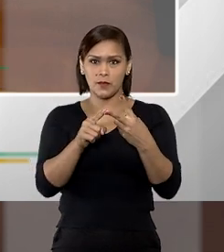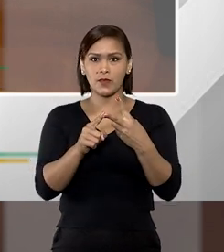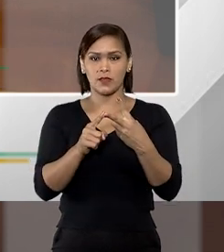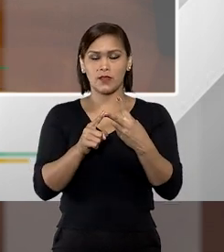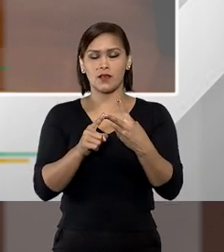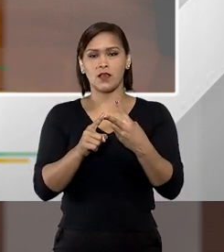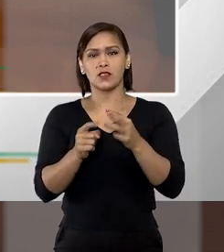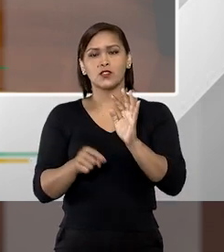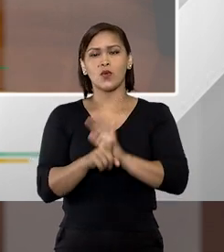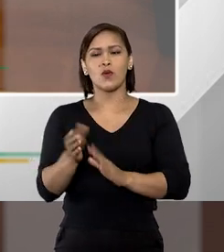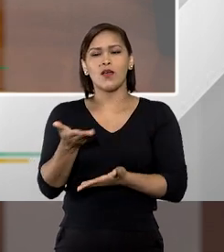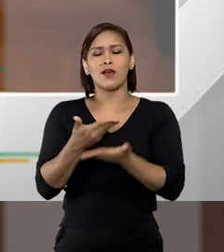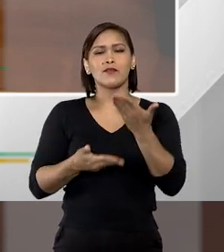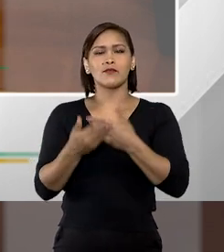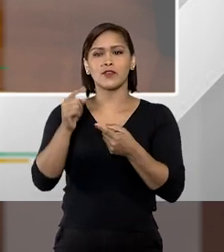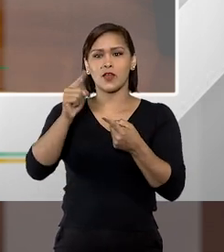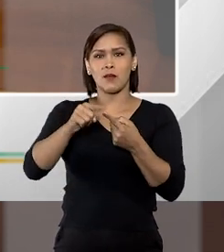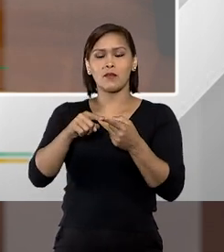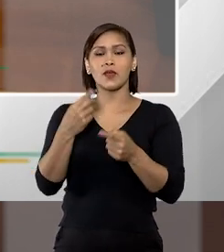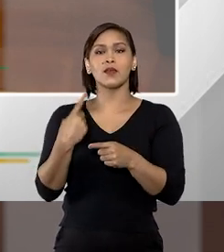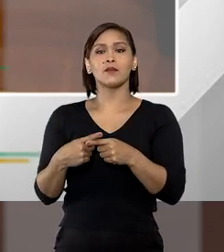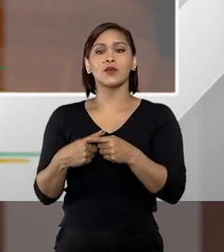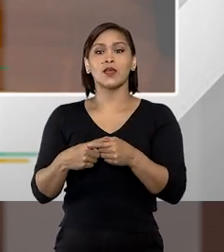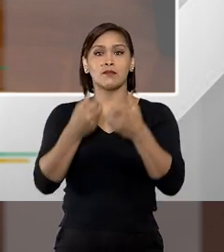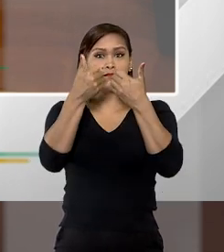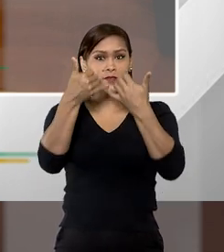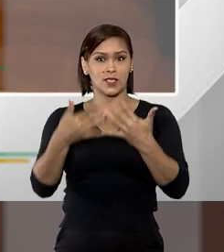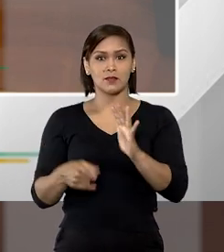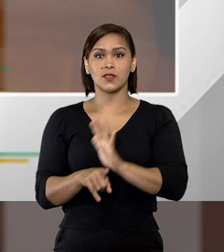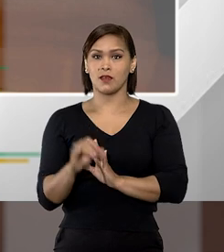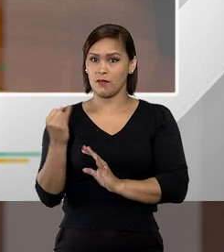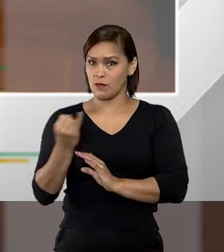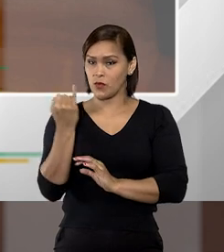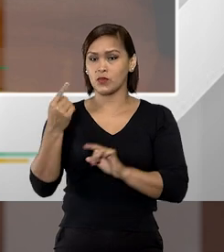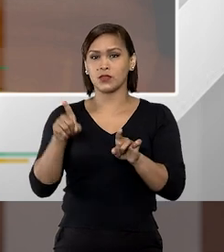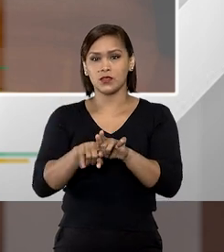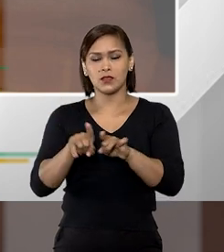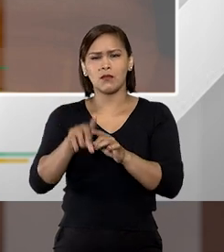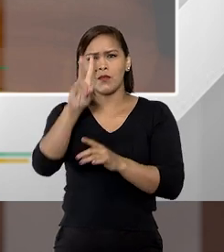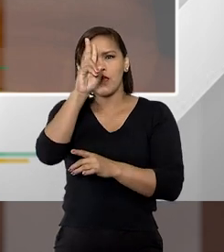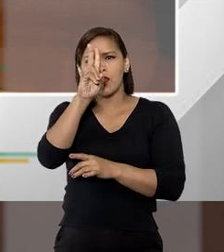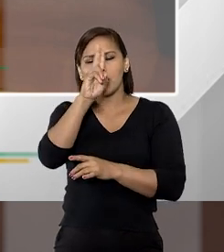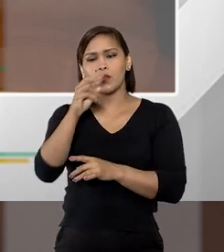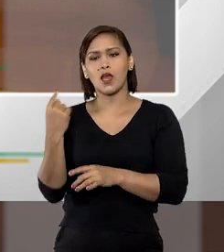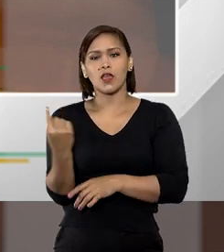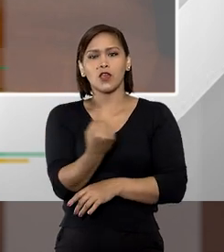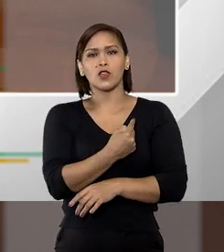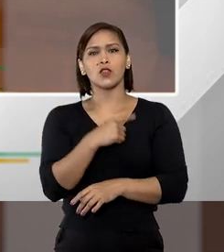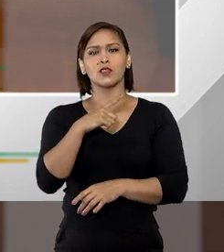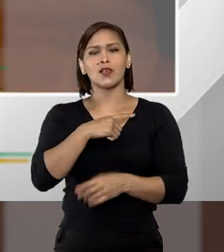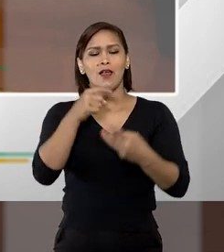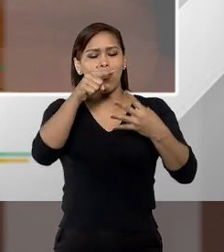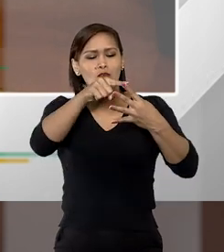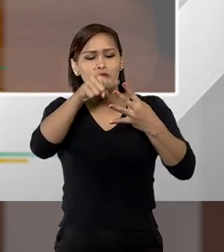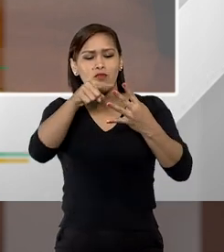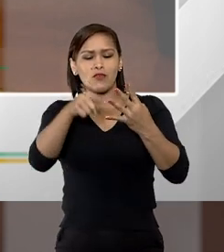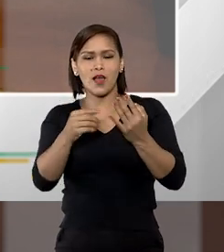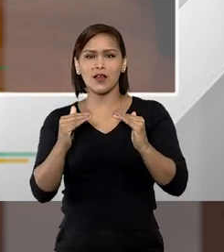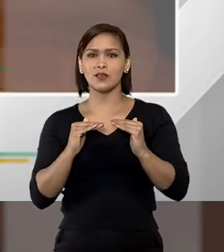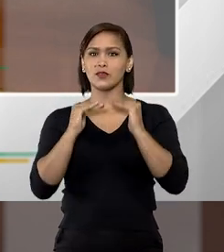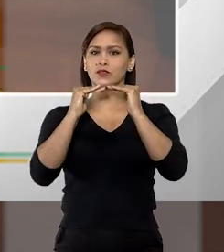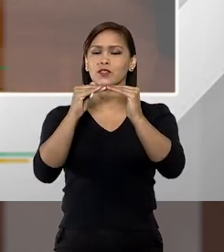observação tem a ver com essa primeira. Para dizer, que eu acho que é importante também dizer, que nós temos muitos critérios para